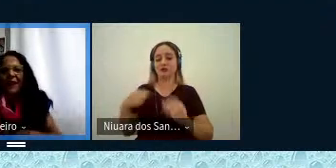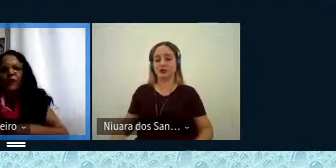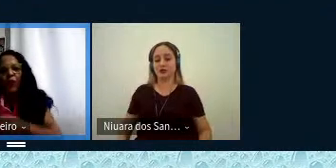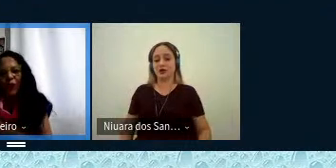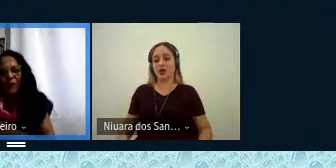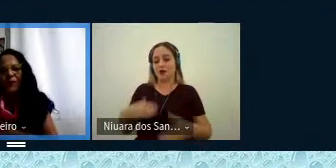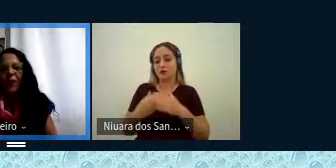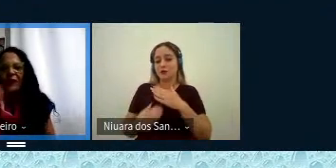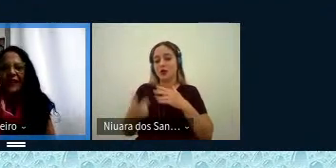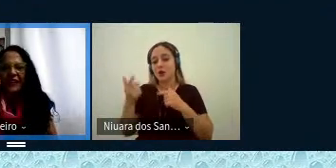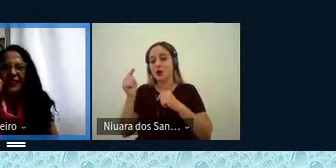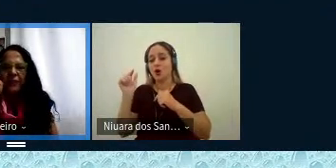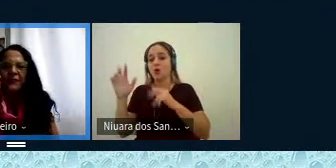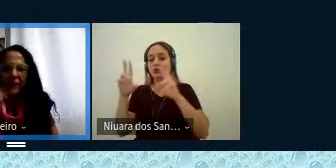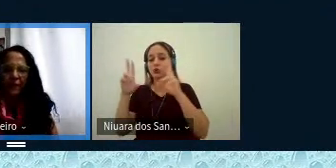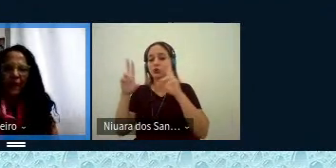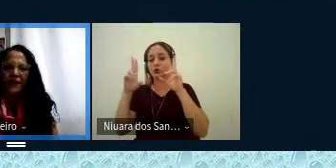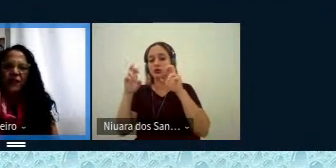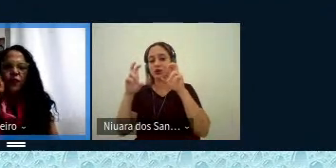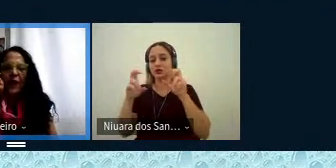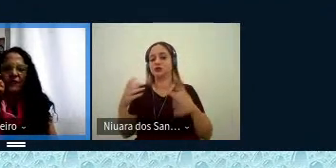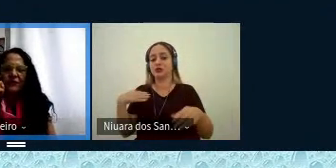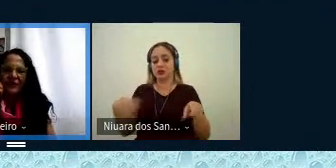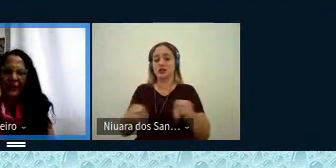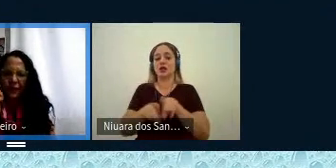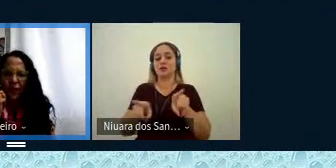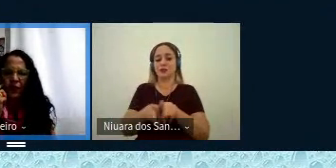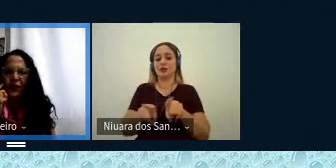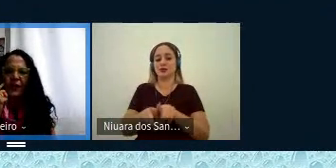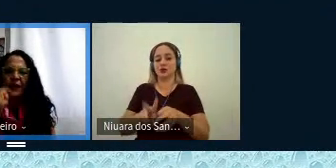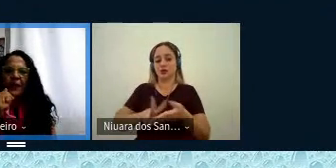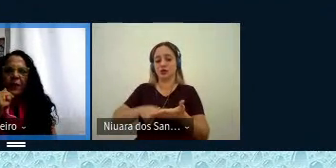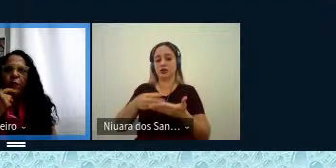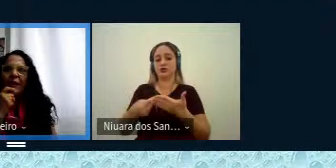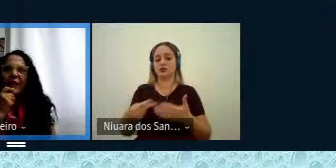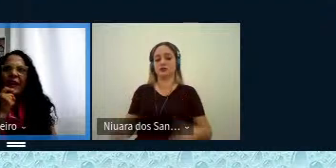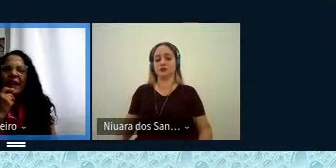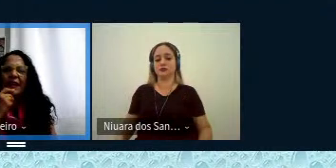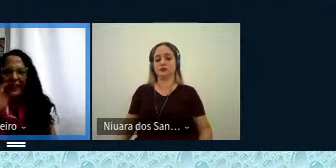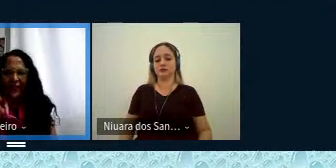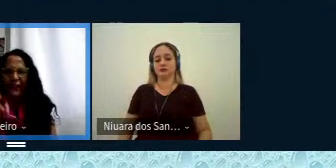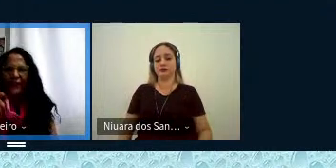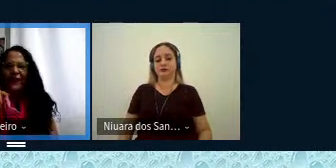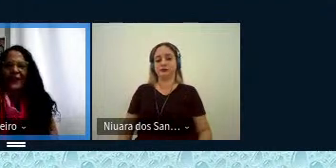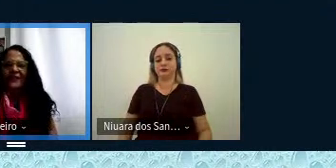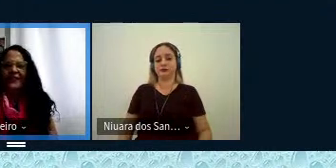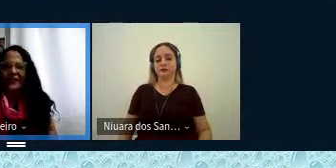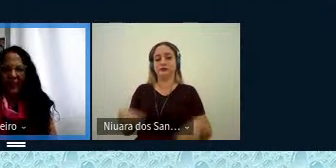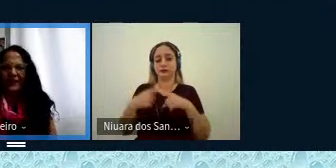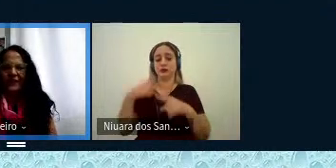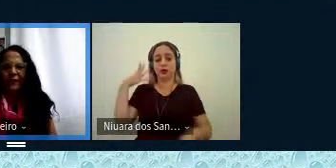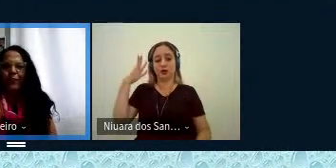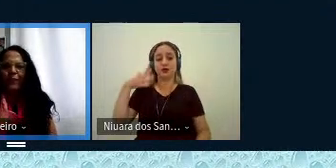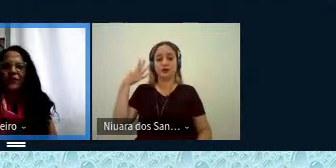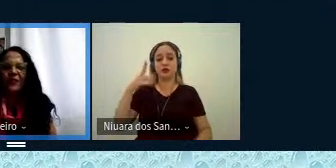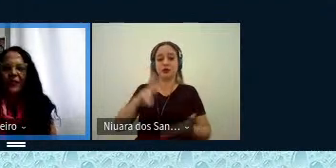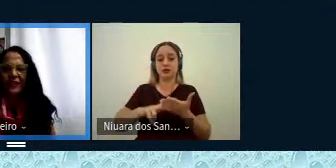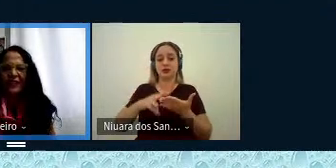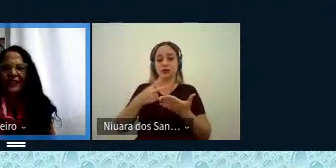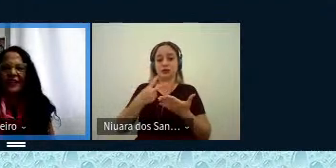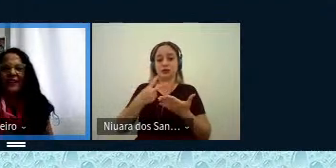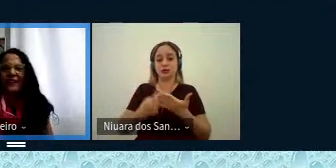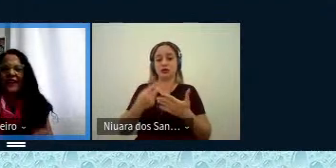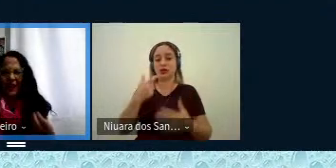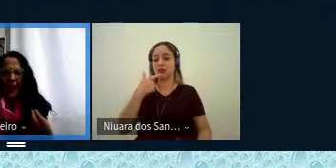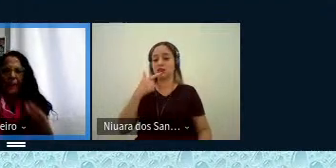para entrar em uma outra questão também do ato tradutório. Porque esse evento é de tradução de